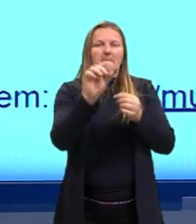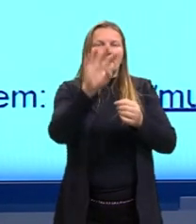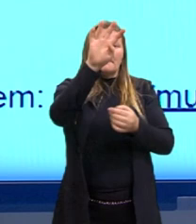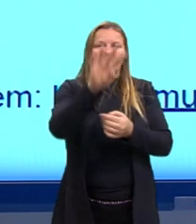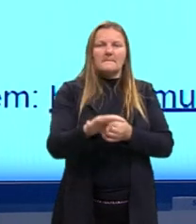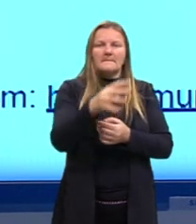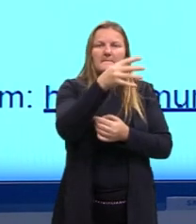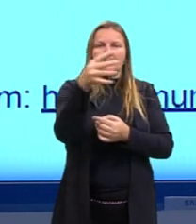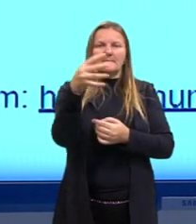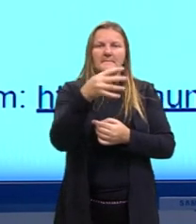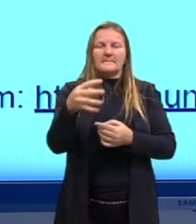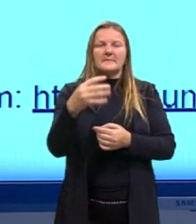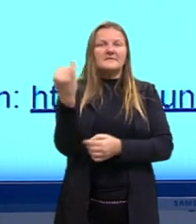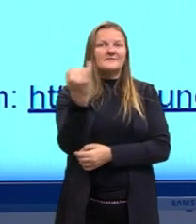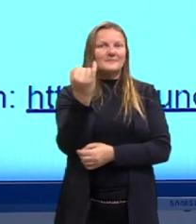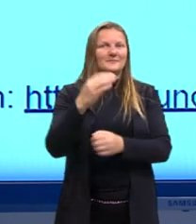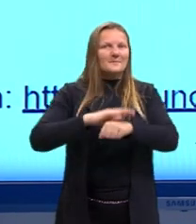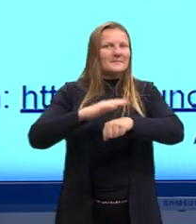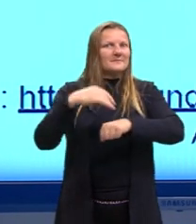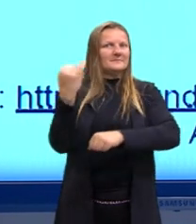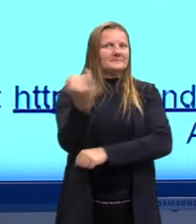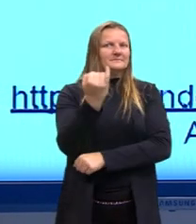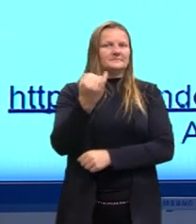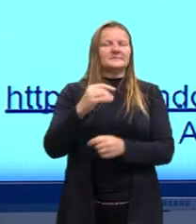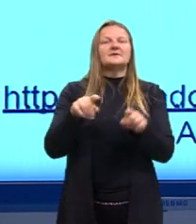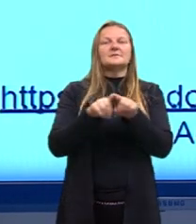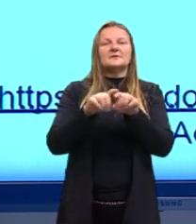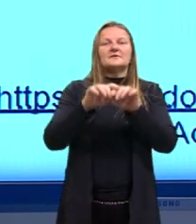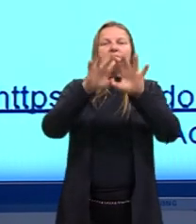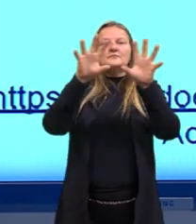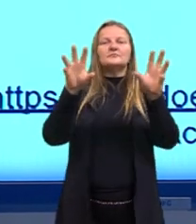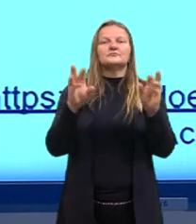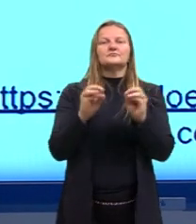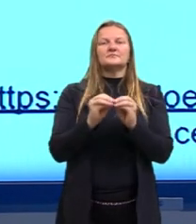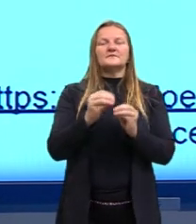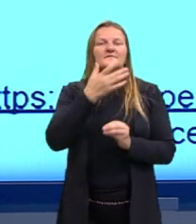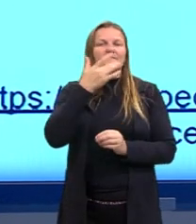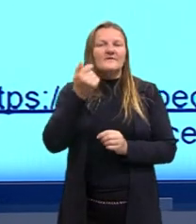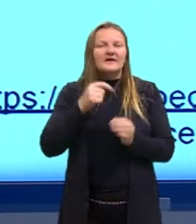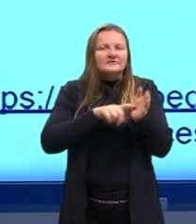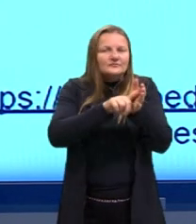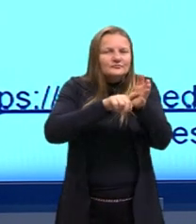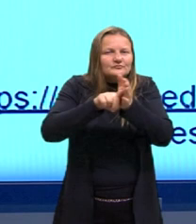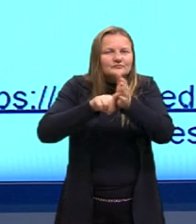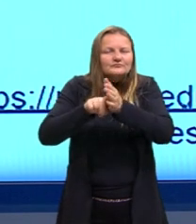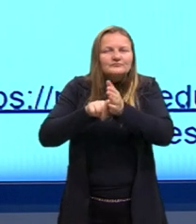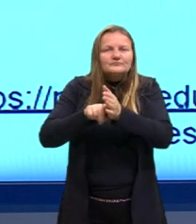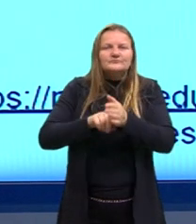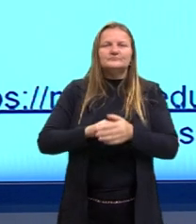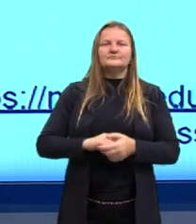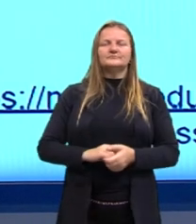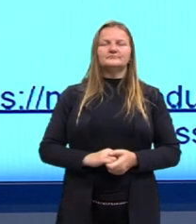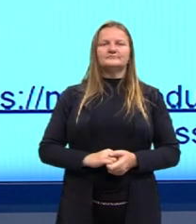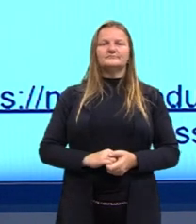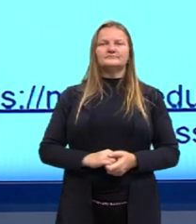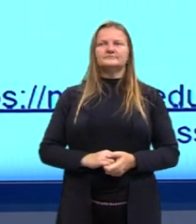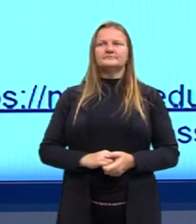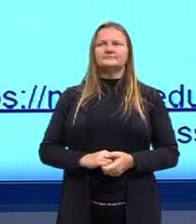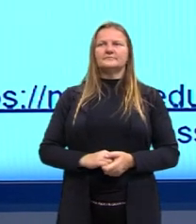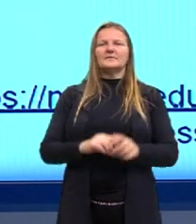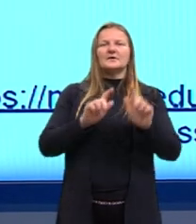informações mais importantes. Assim fica mais fácil, né? De analisar esses dados. Na